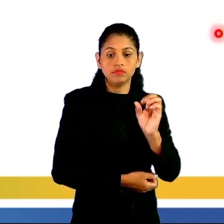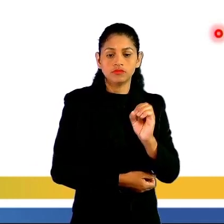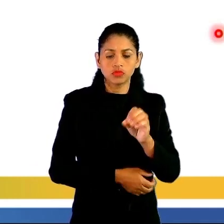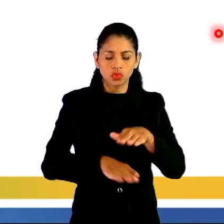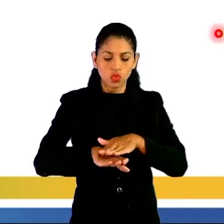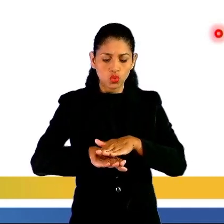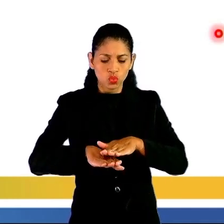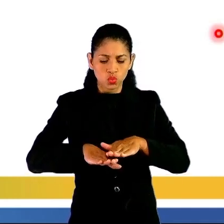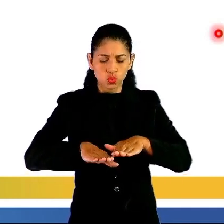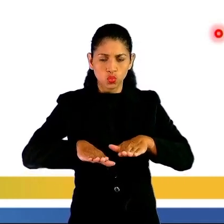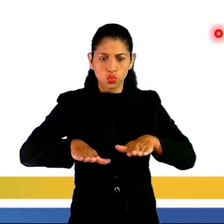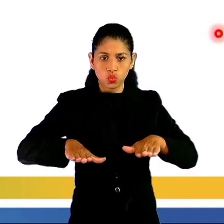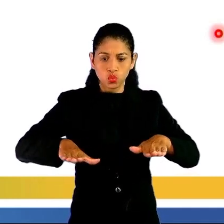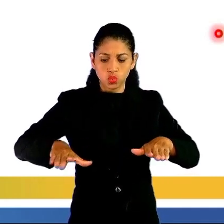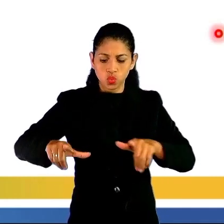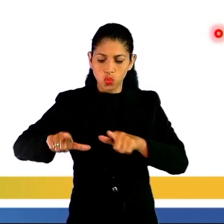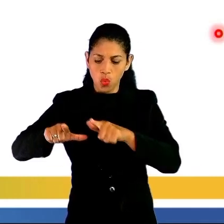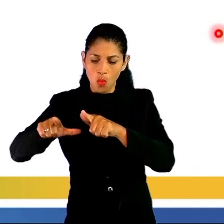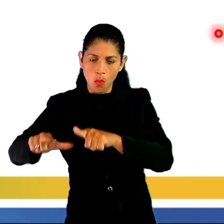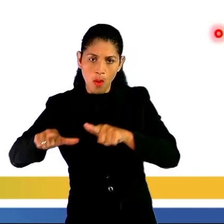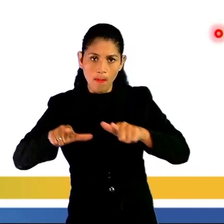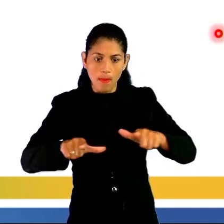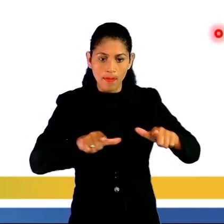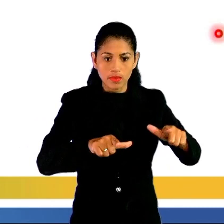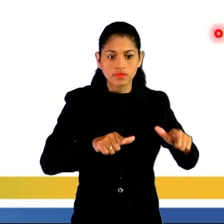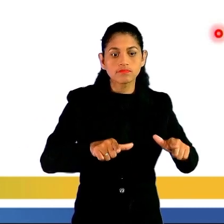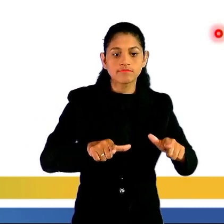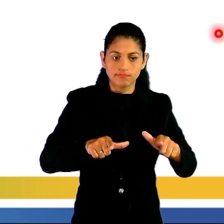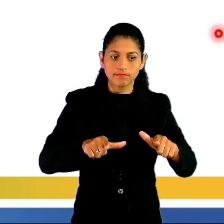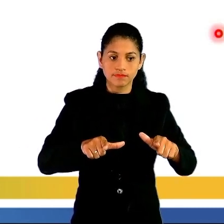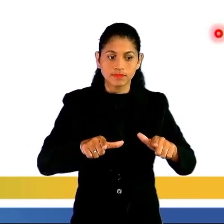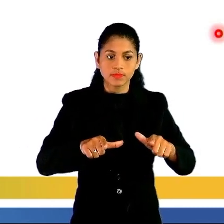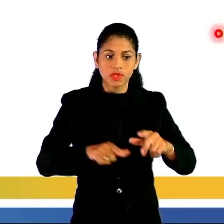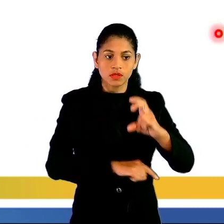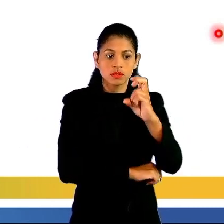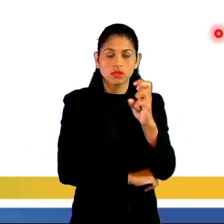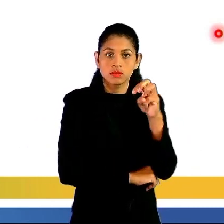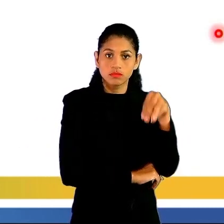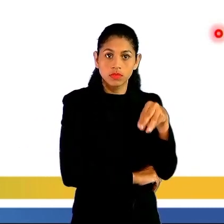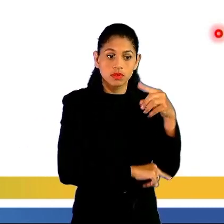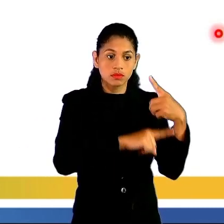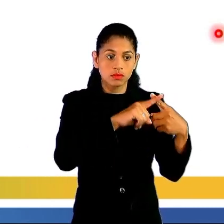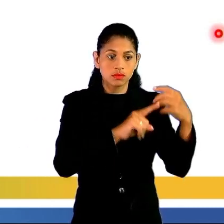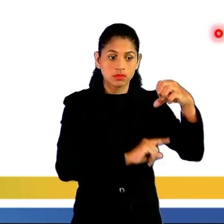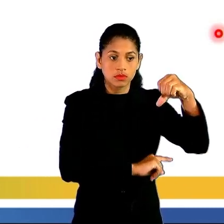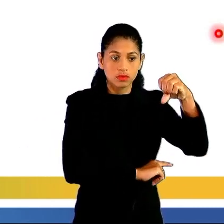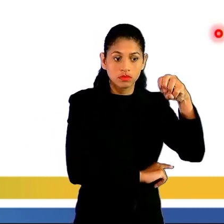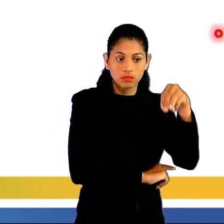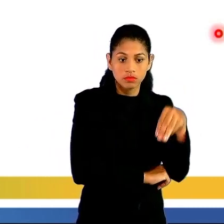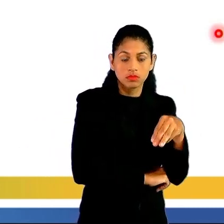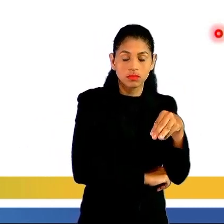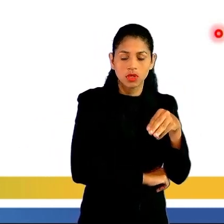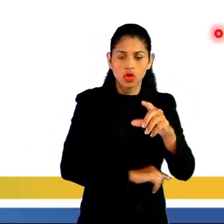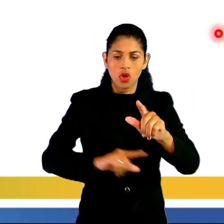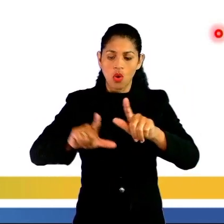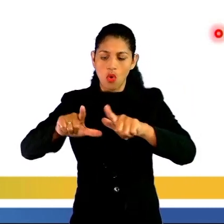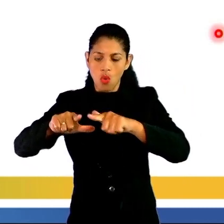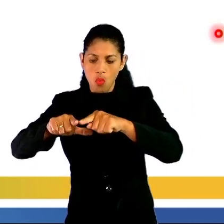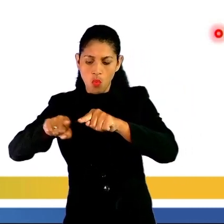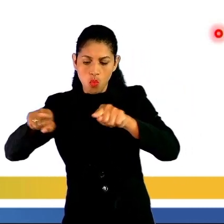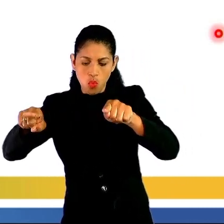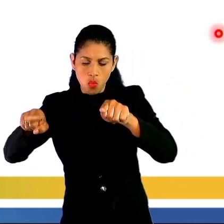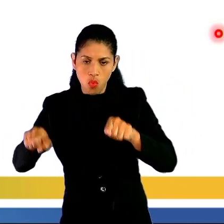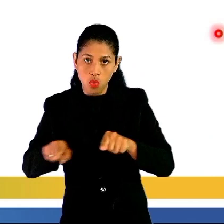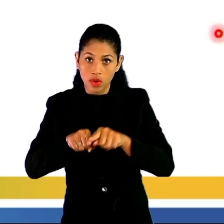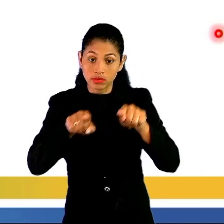retangular de dimensões 5 metros por 9 metros, com azulejos quadrados de 30